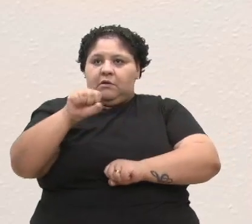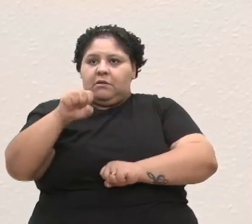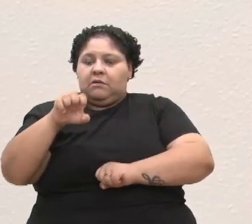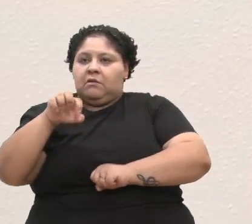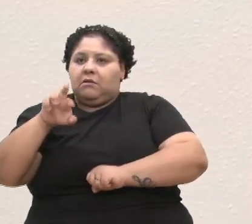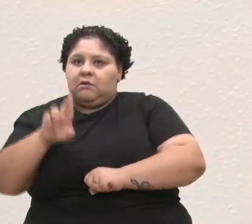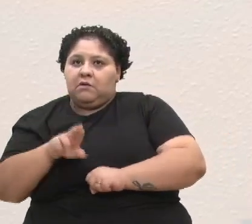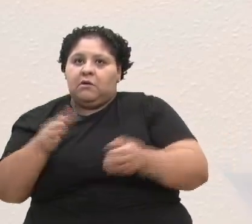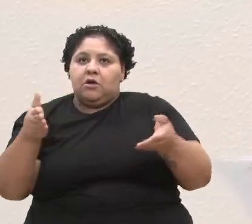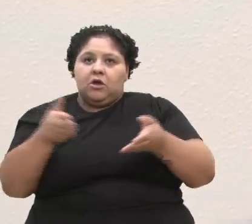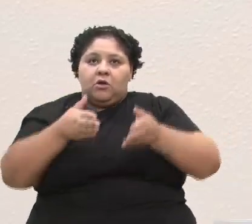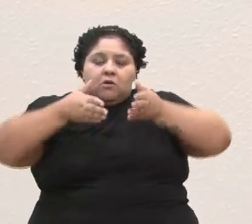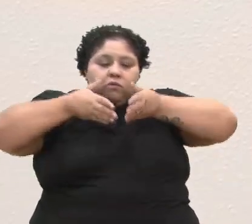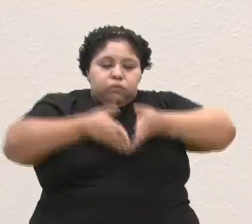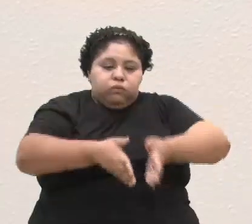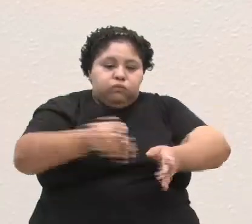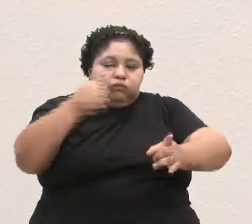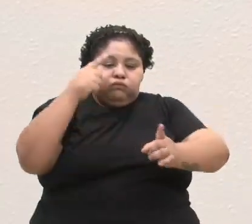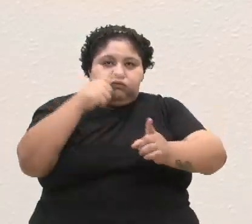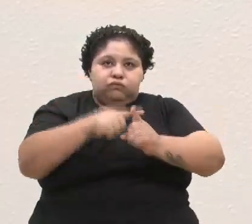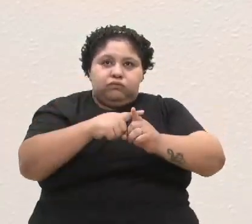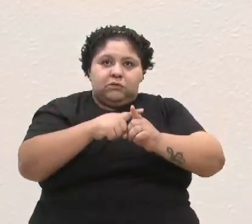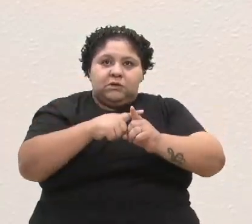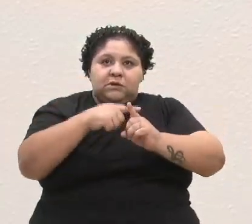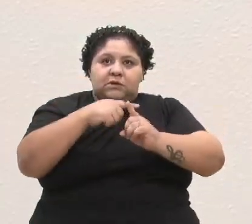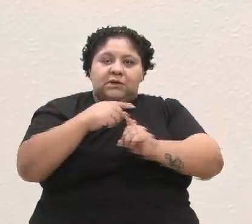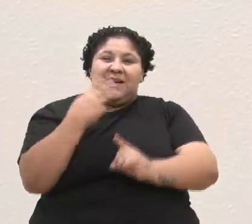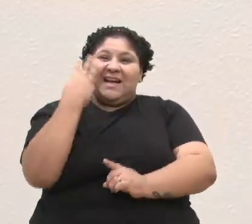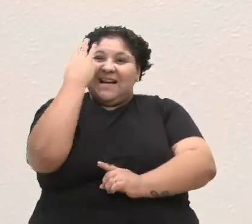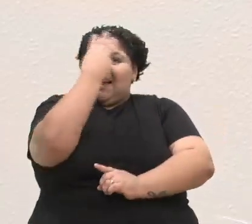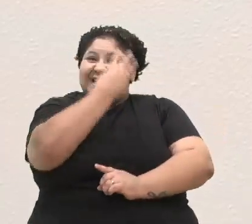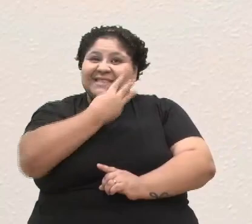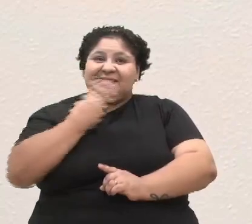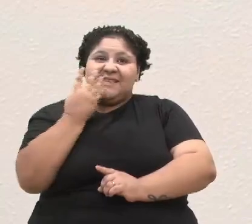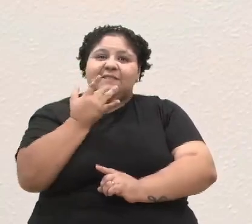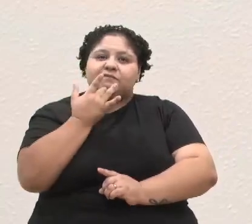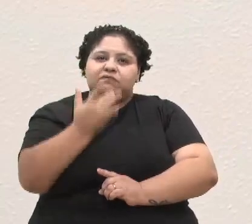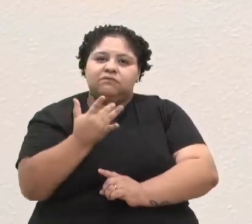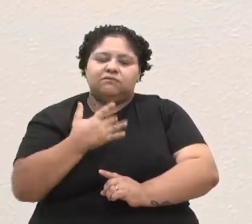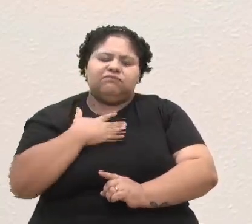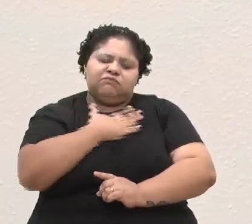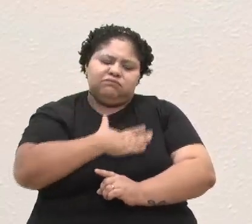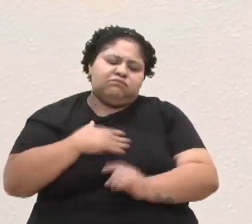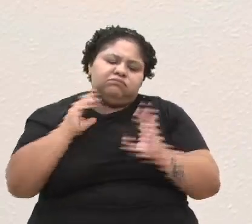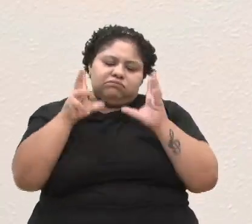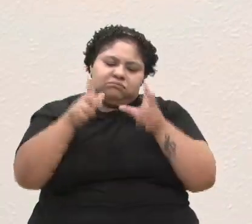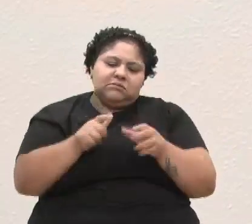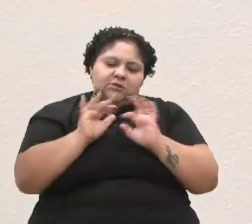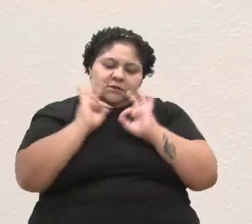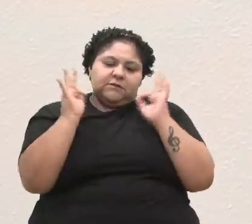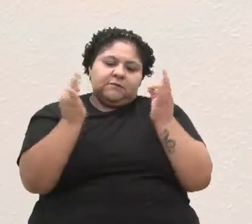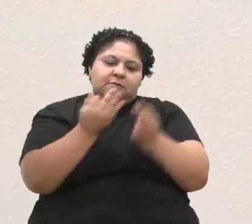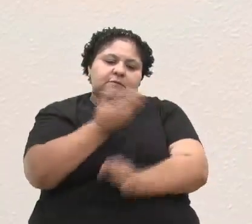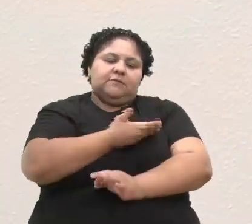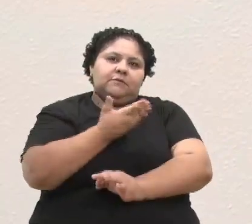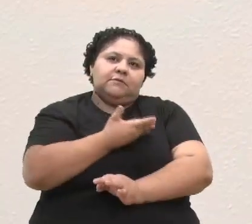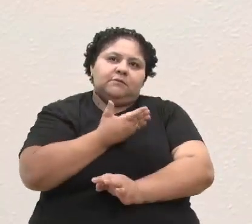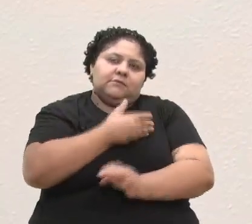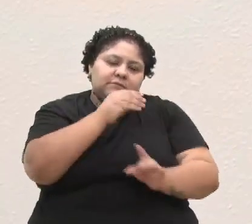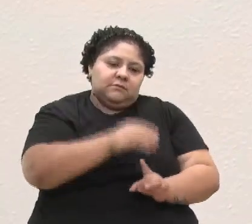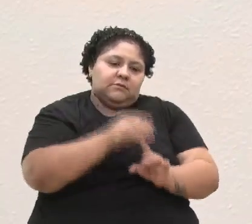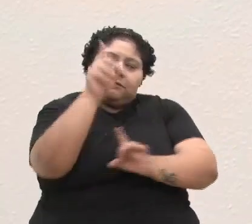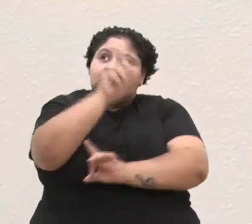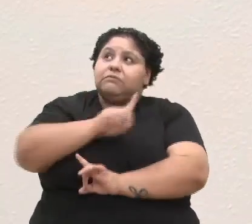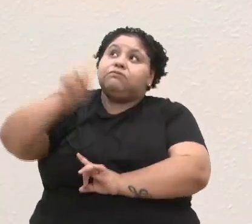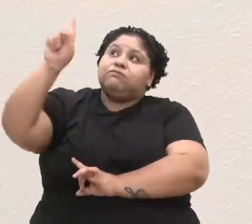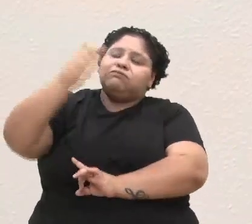da Quarta Légua Galópolis, às 15h30. Meus sentimentos a todos os familiares, amigos e, principalmente, que Deus conforte o coração